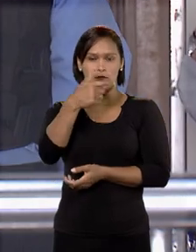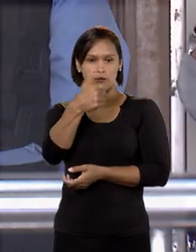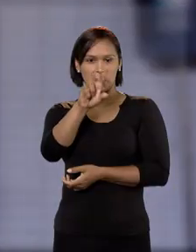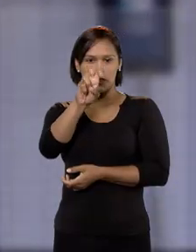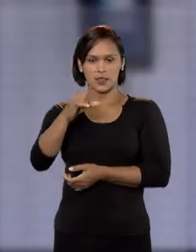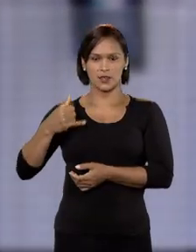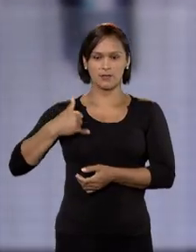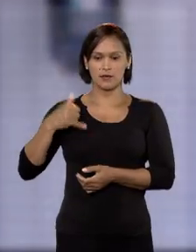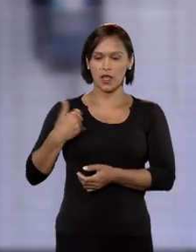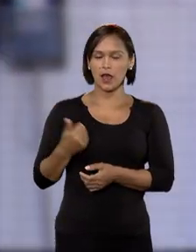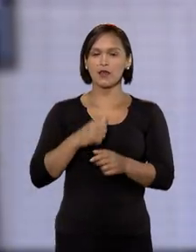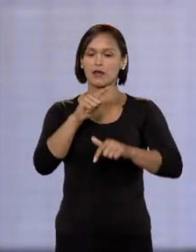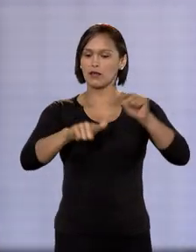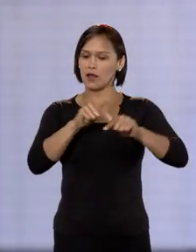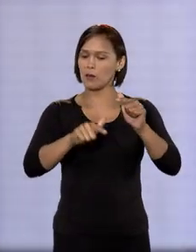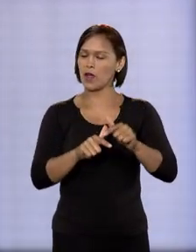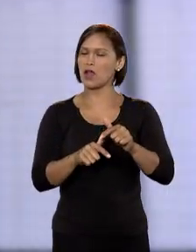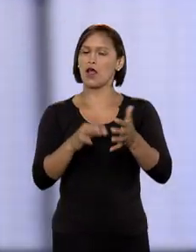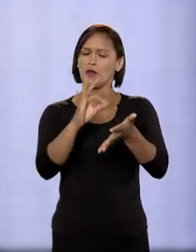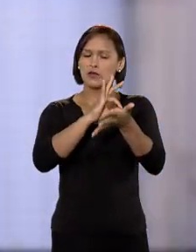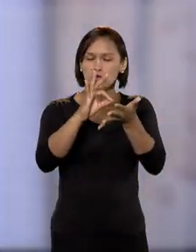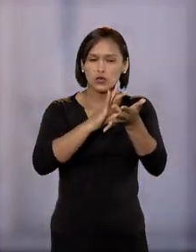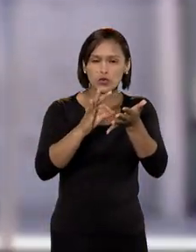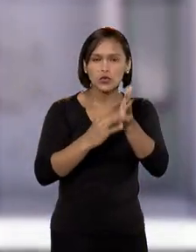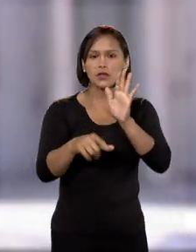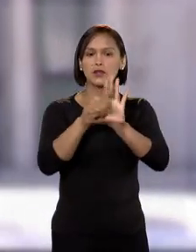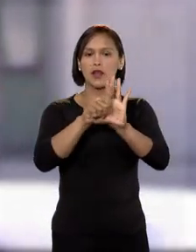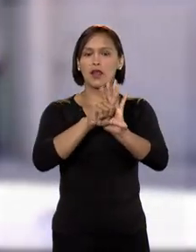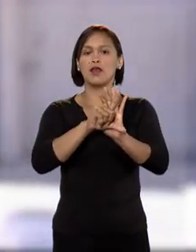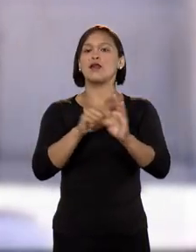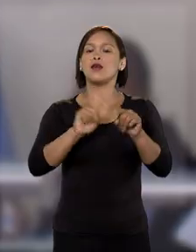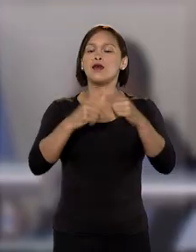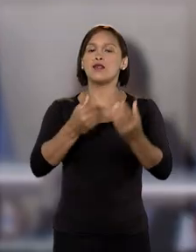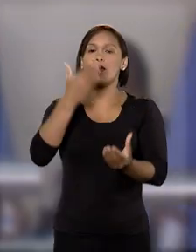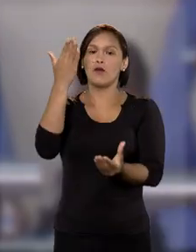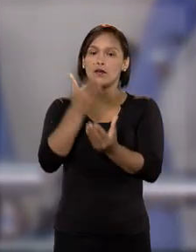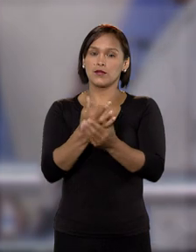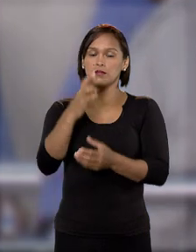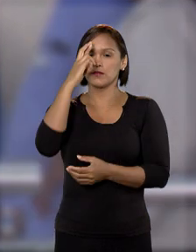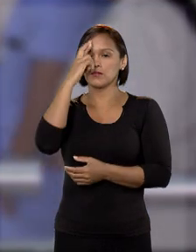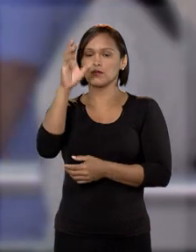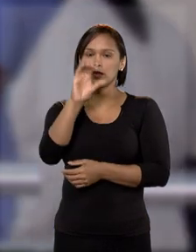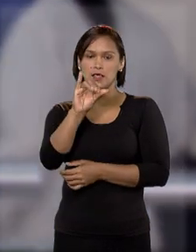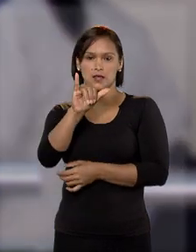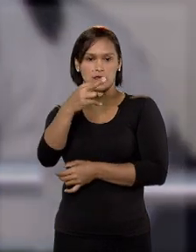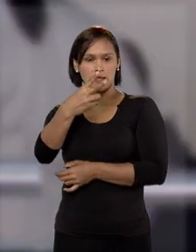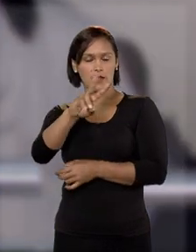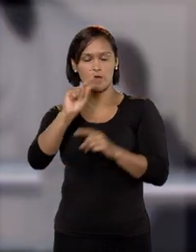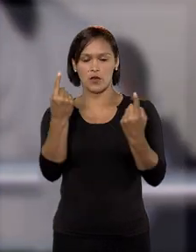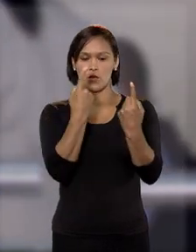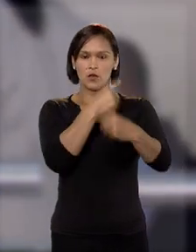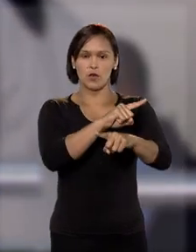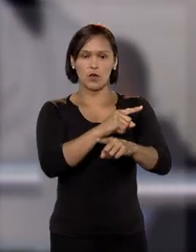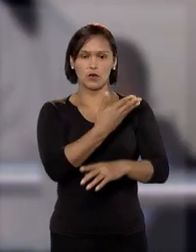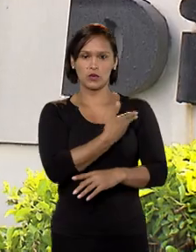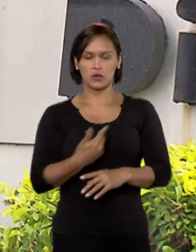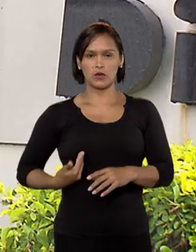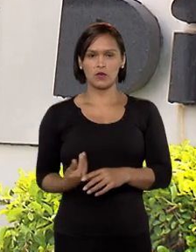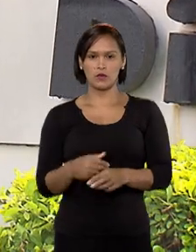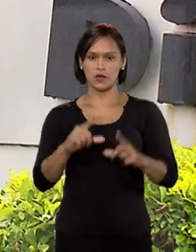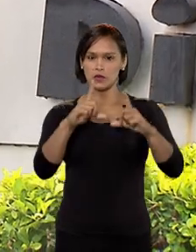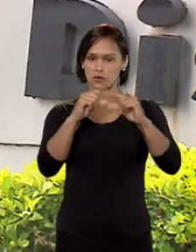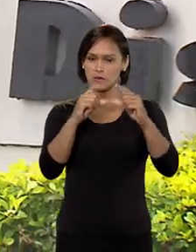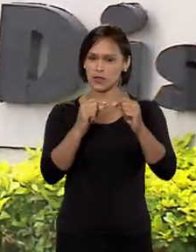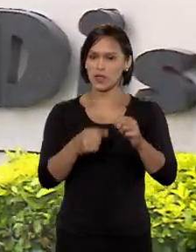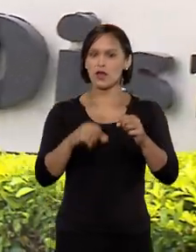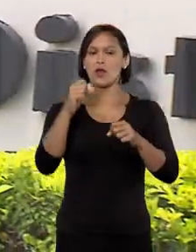anos e exercia profissão regular. Por isso, ao julgar a ação de responsabilidade civil contra o governo do Distrito Federal, o